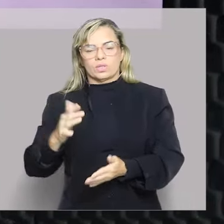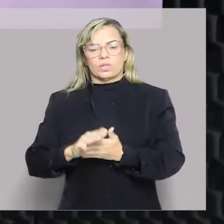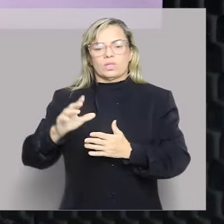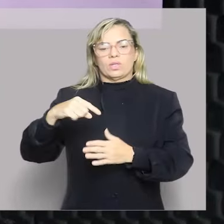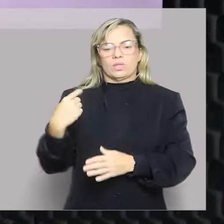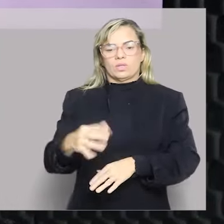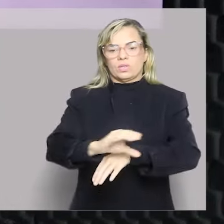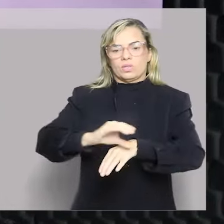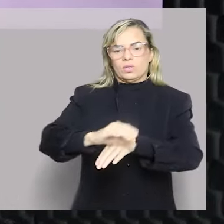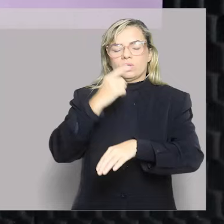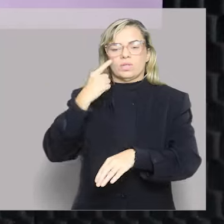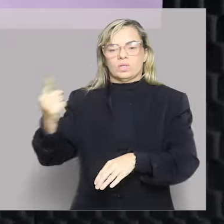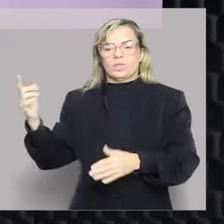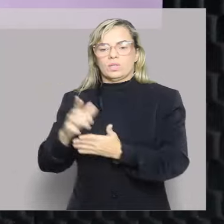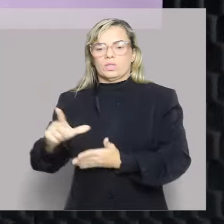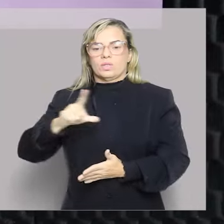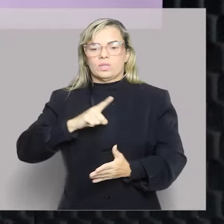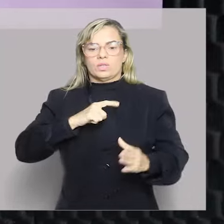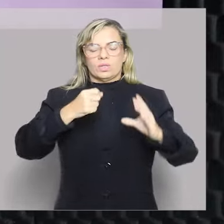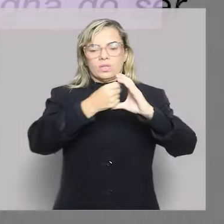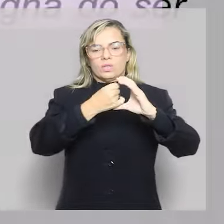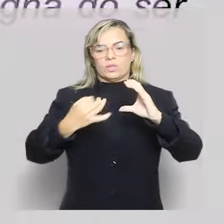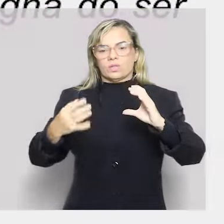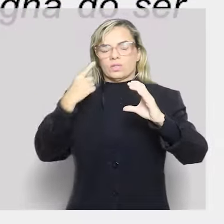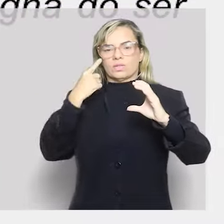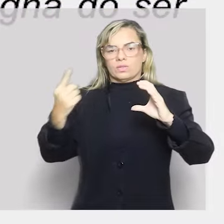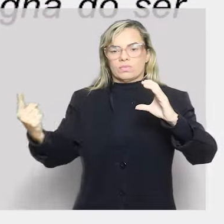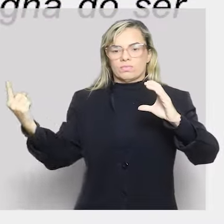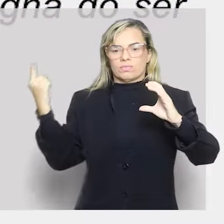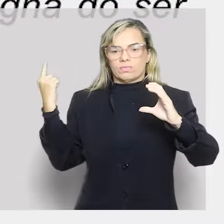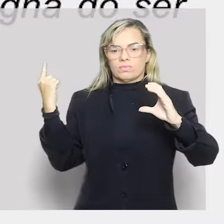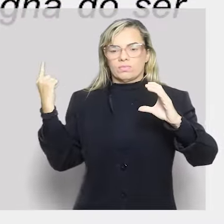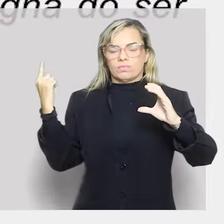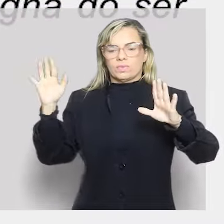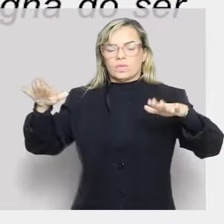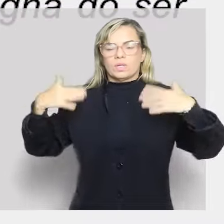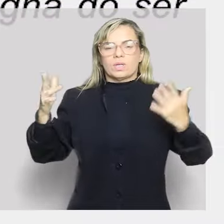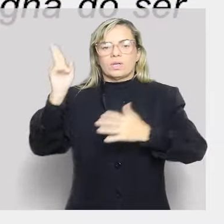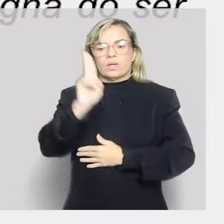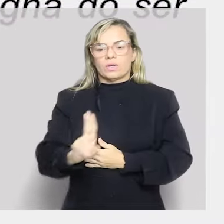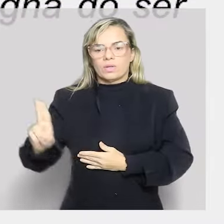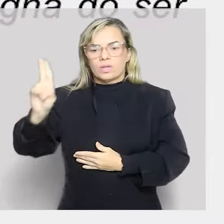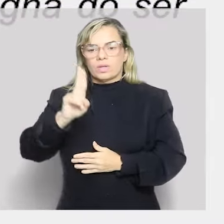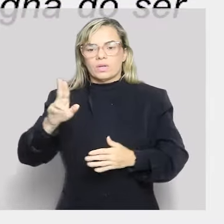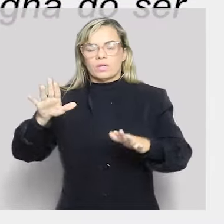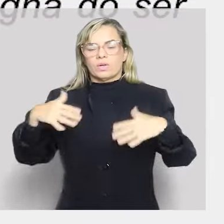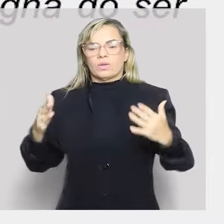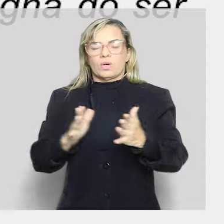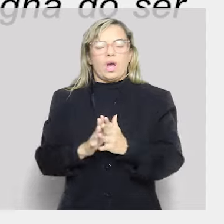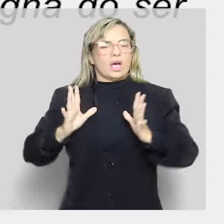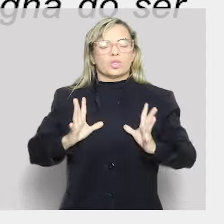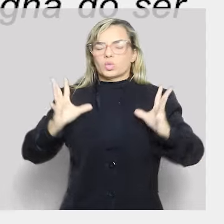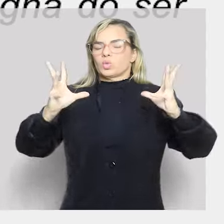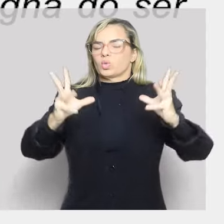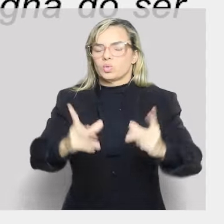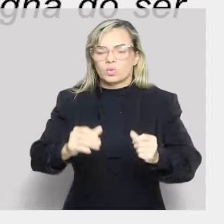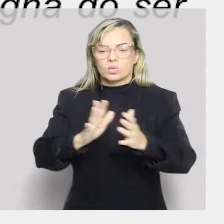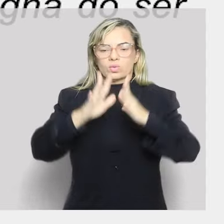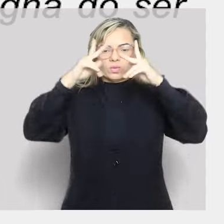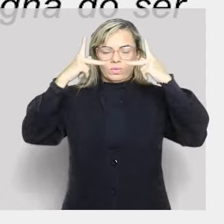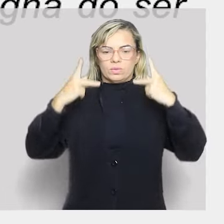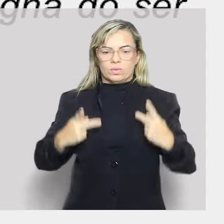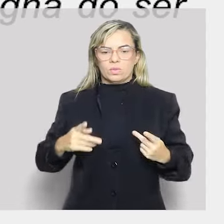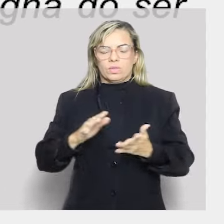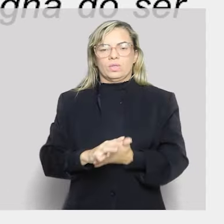na prova, isso vai cair. preste atenção, universalidade, ele se aplica indistintamente a todos os seres humanos.